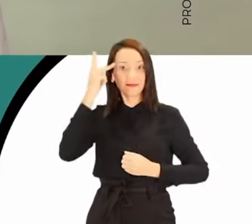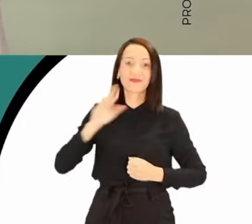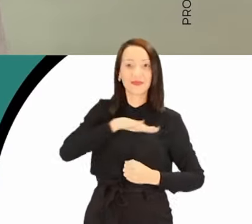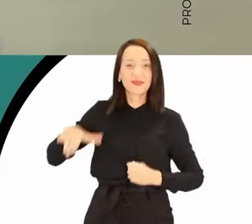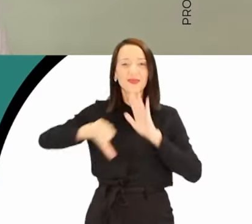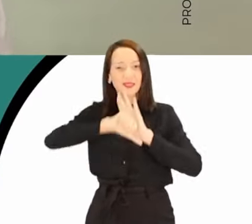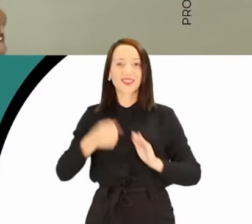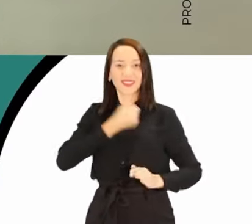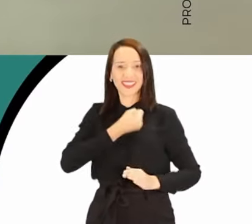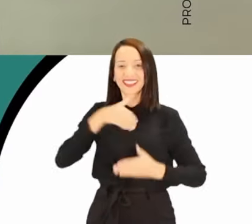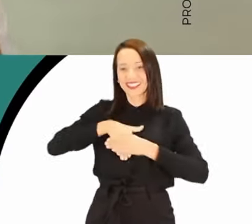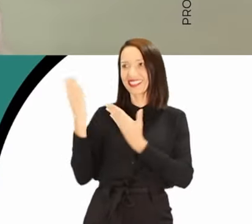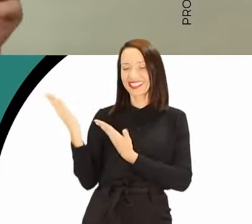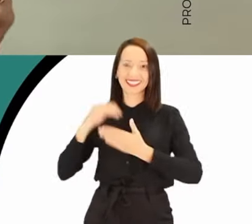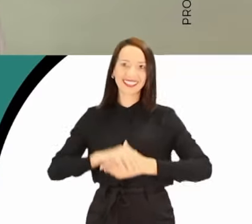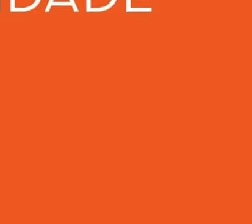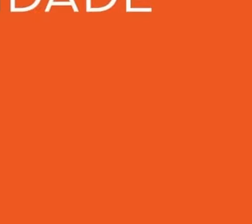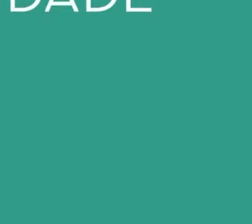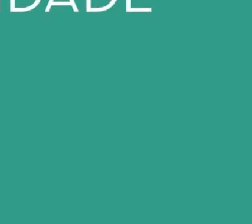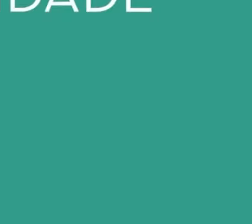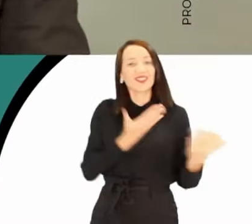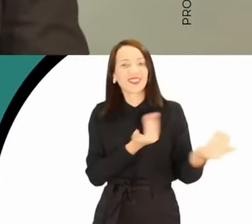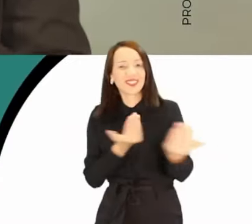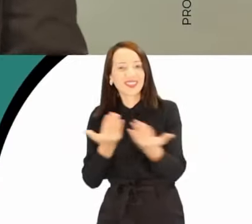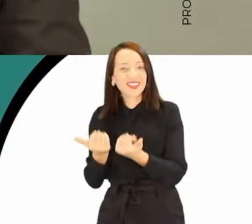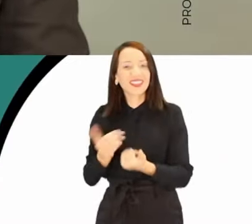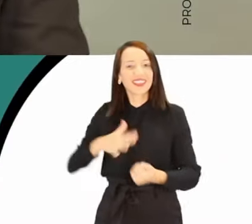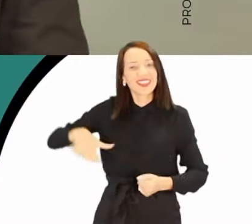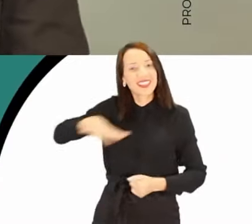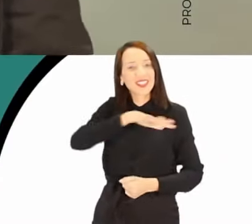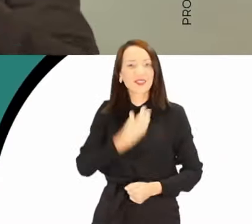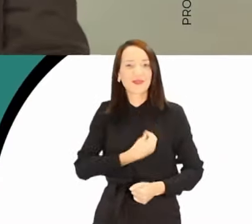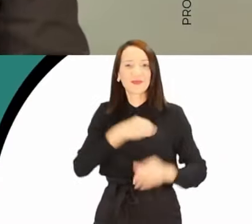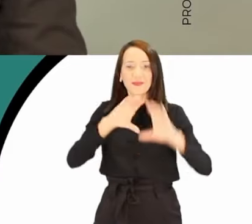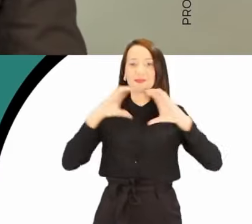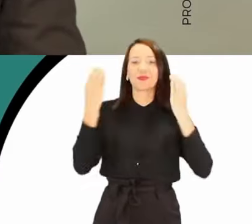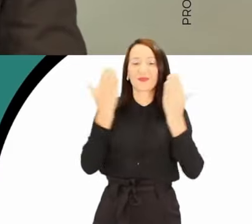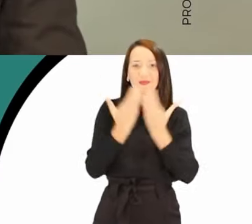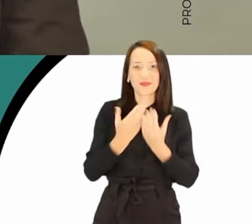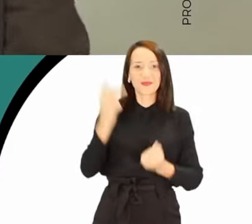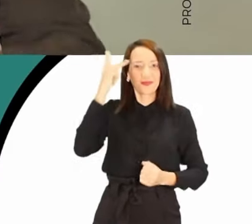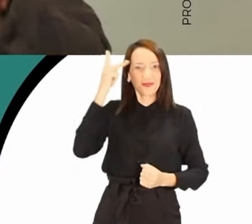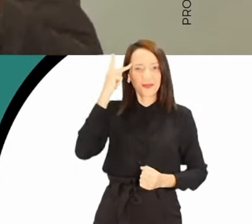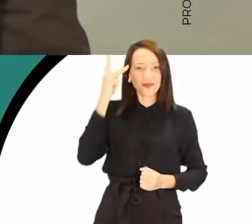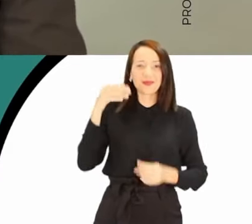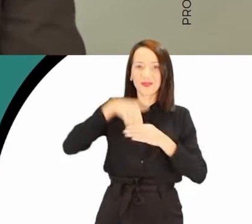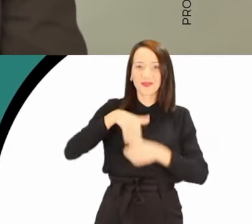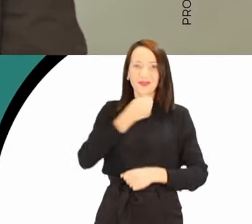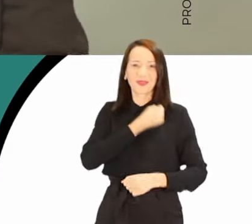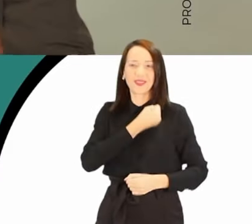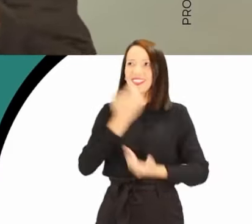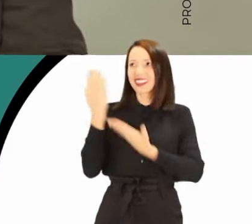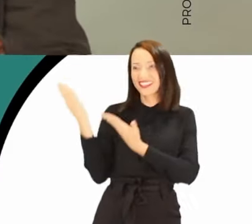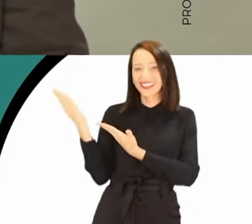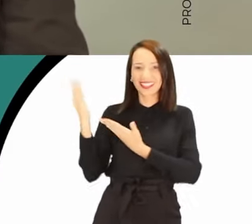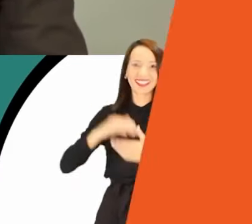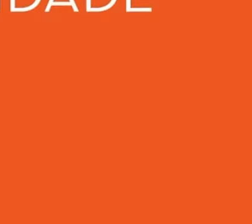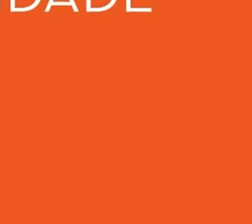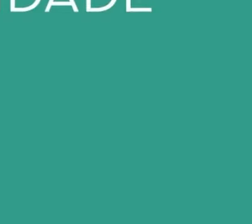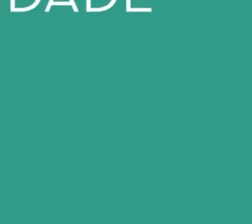Pelas crianças e pelo clima, vote Marina 18 mil. Vote na juventude ambientalista para a Câmara Municipal de São Paulo. Vote Marco Martins